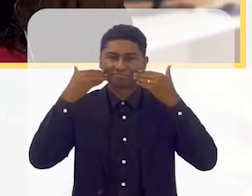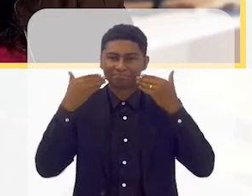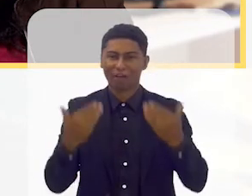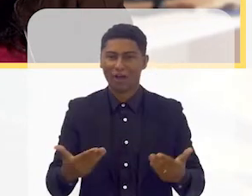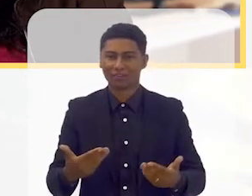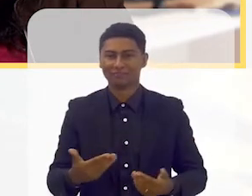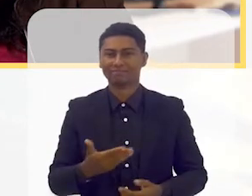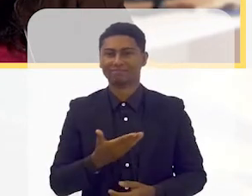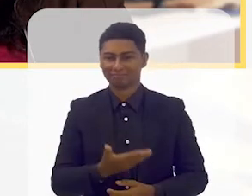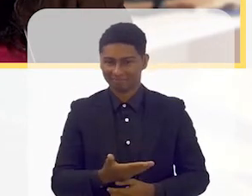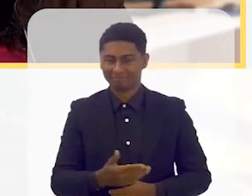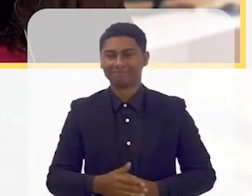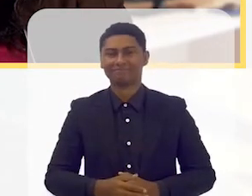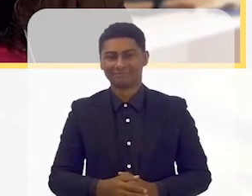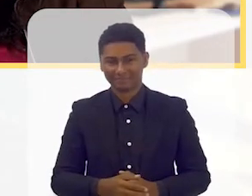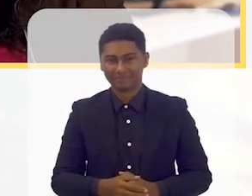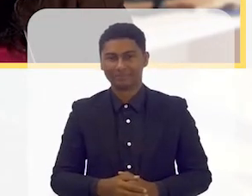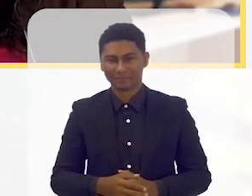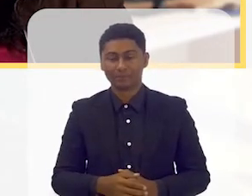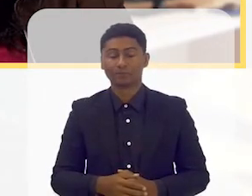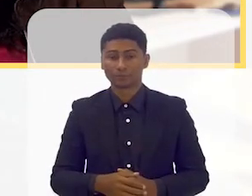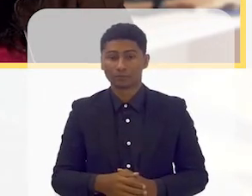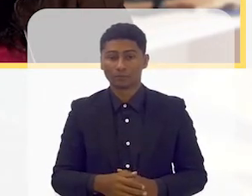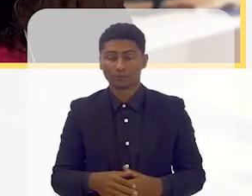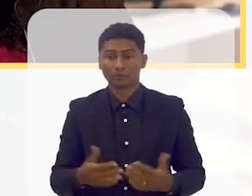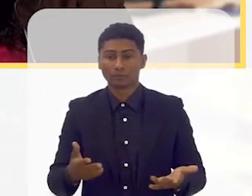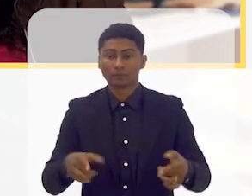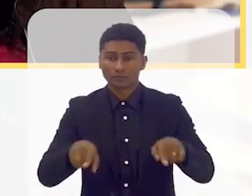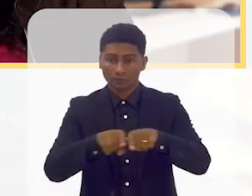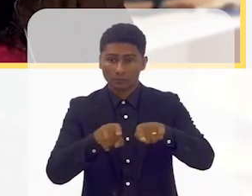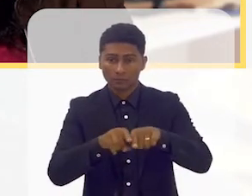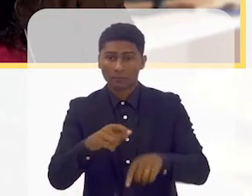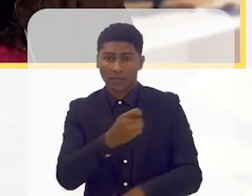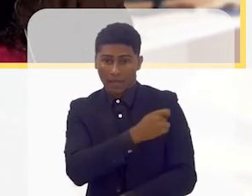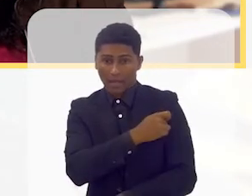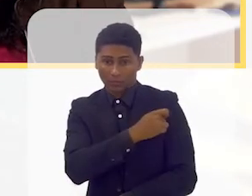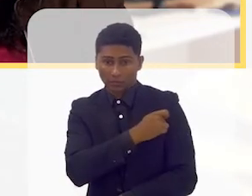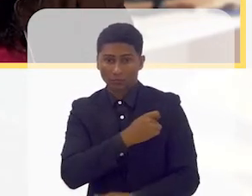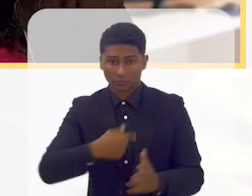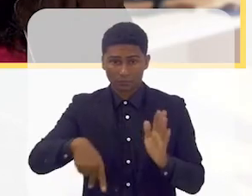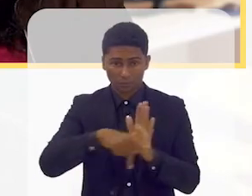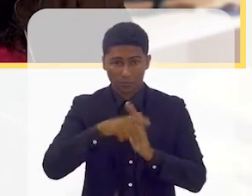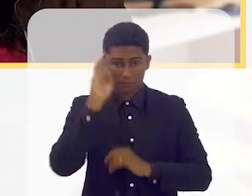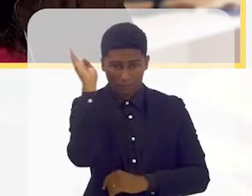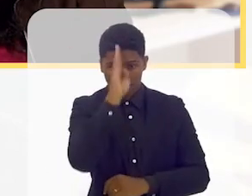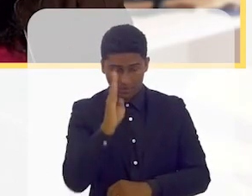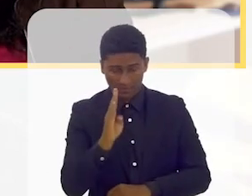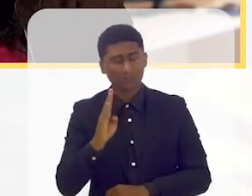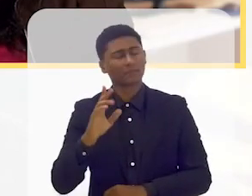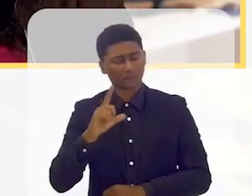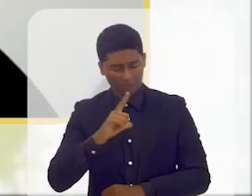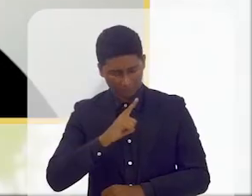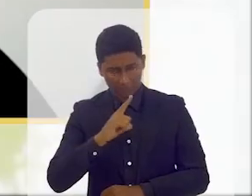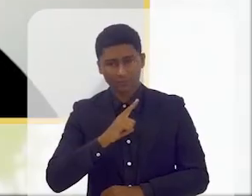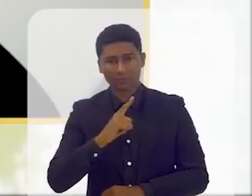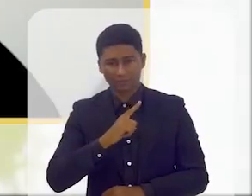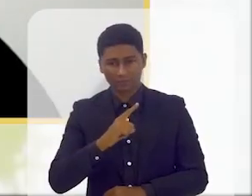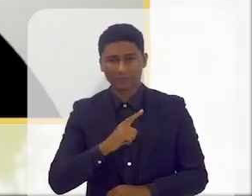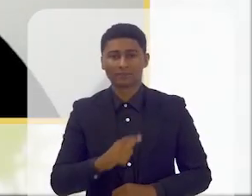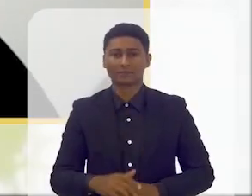questão inclusivamente de algumas pessoas de alguns alunos que eu tenho do Brasil e portanto